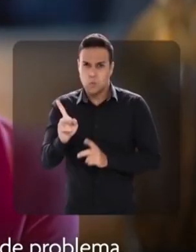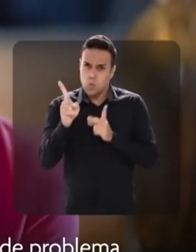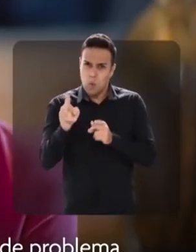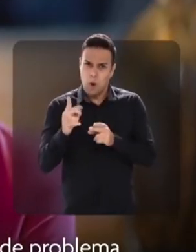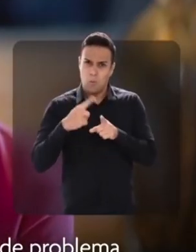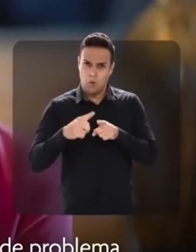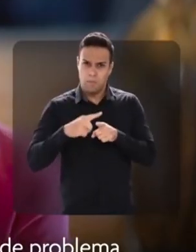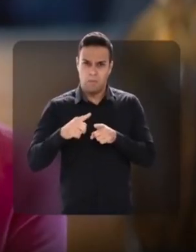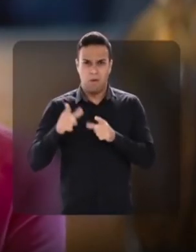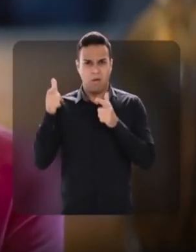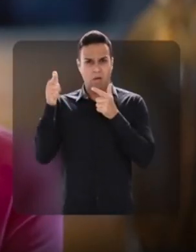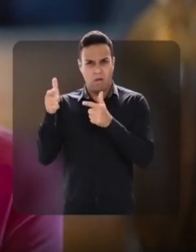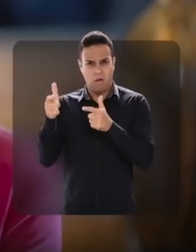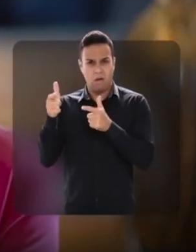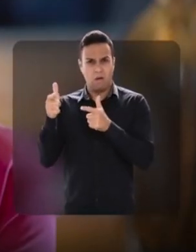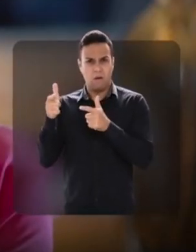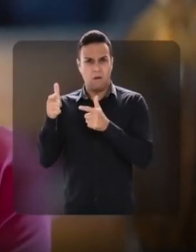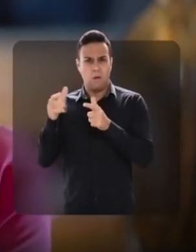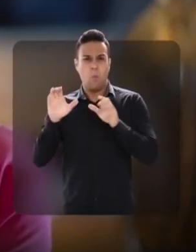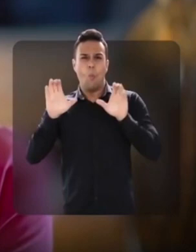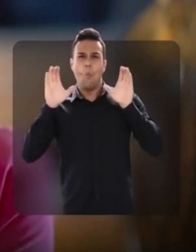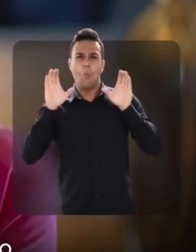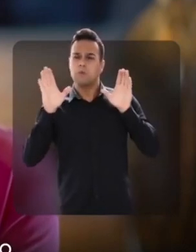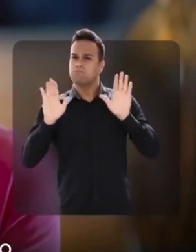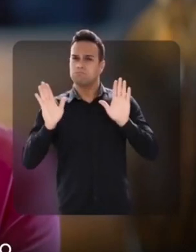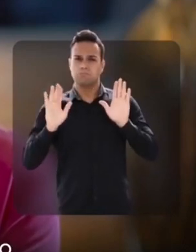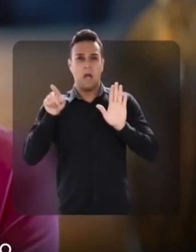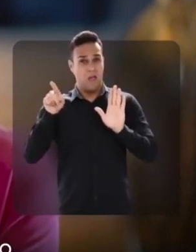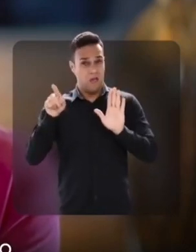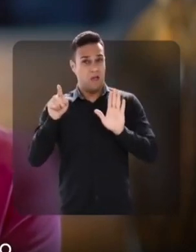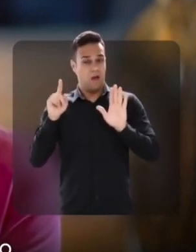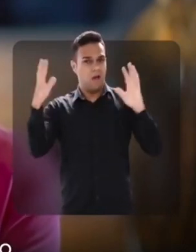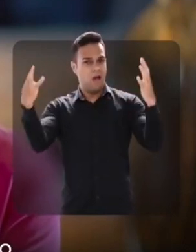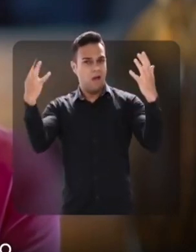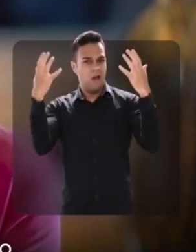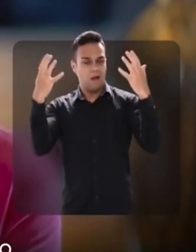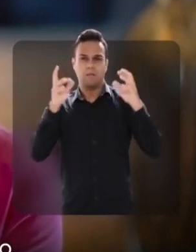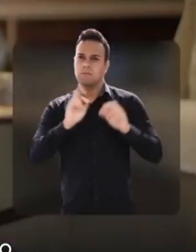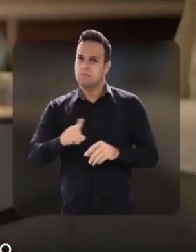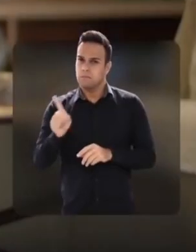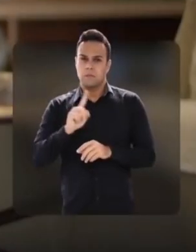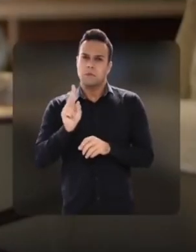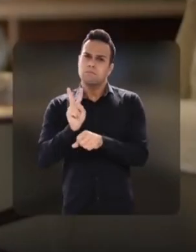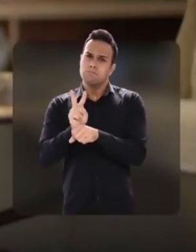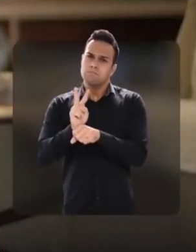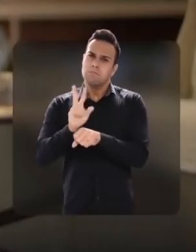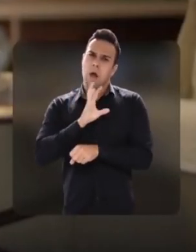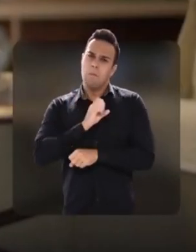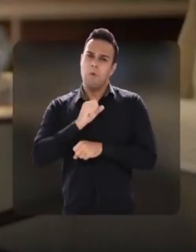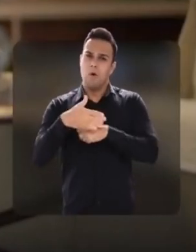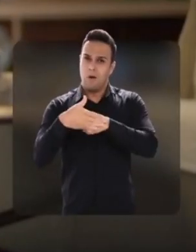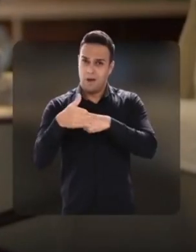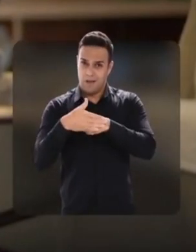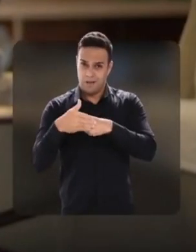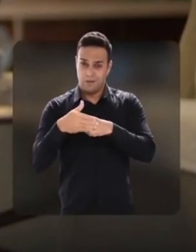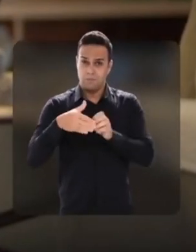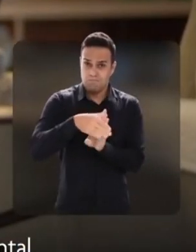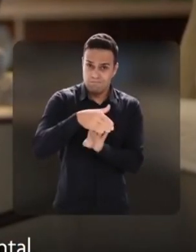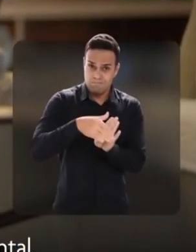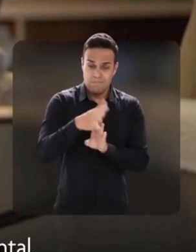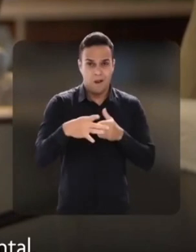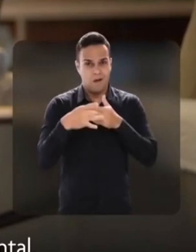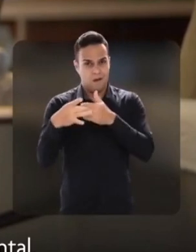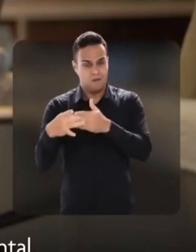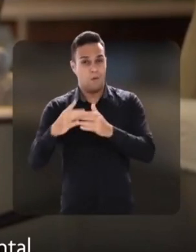passando por esse tipo de problema, não agrida, não se omita. Ela não está fazendo isso para chamar a atenção. Acolha essa pessoa com amor e com carinho.